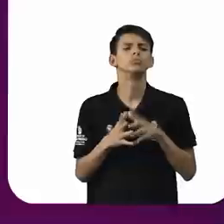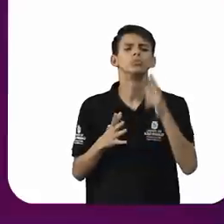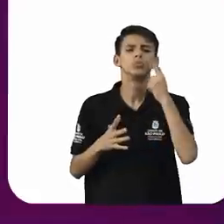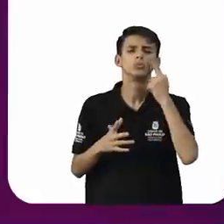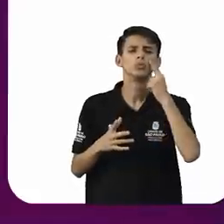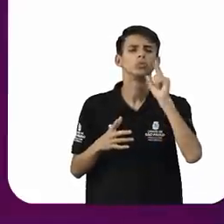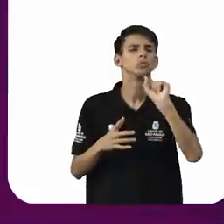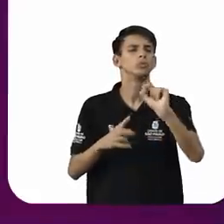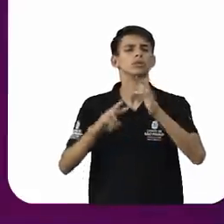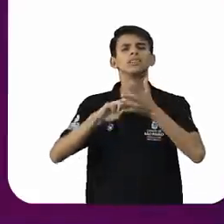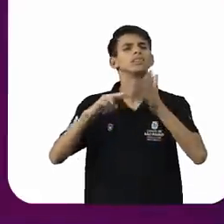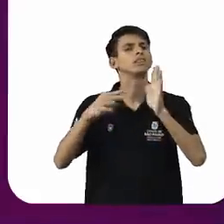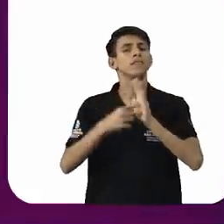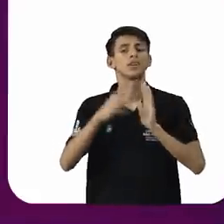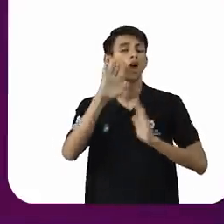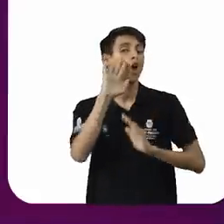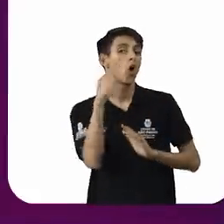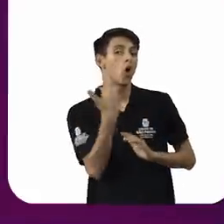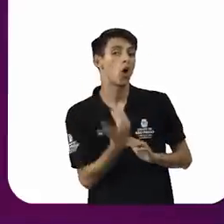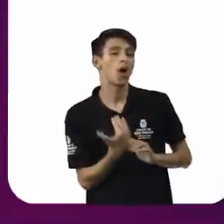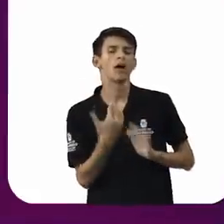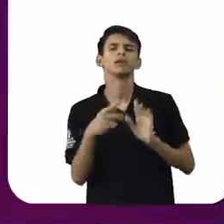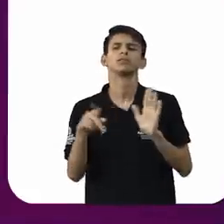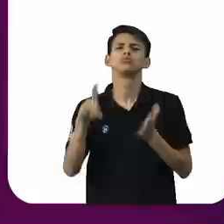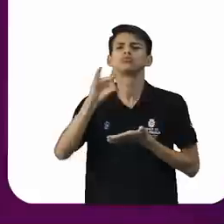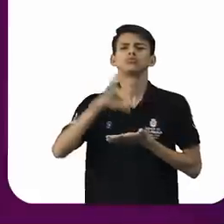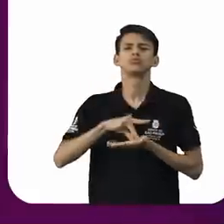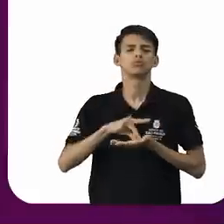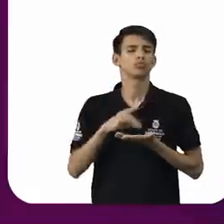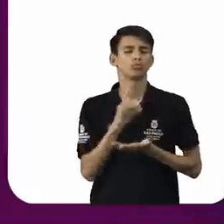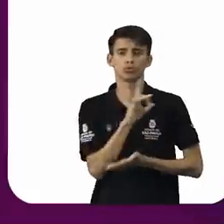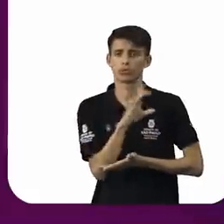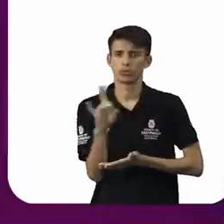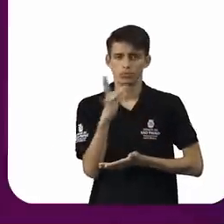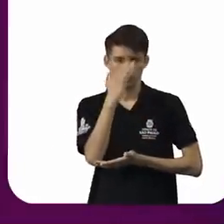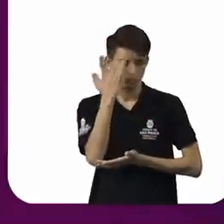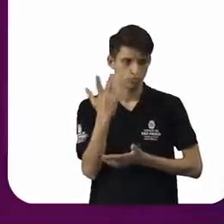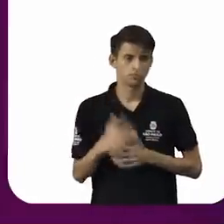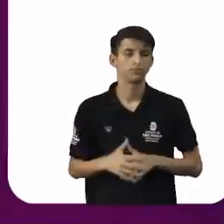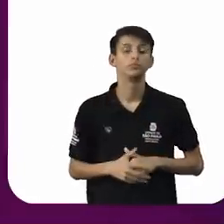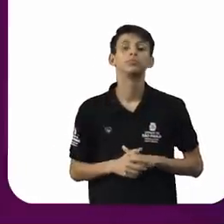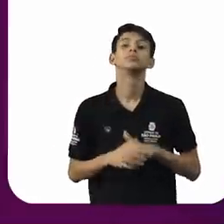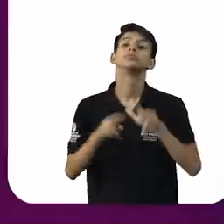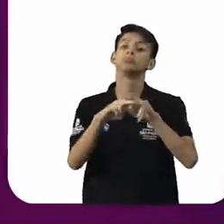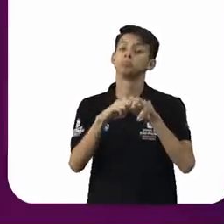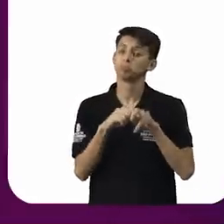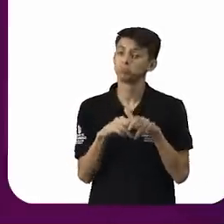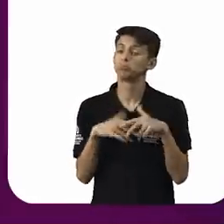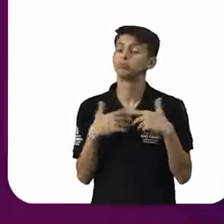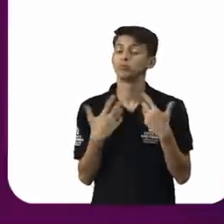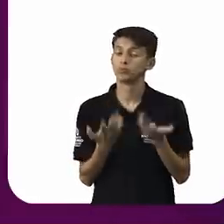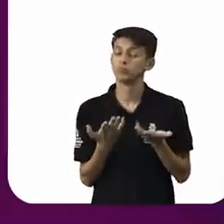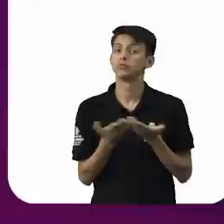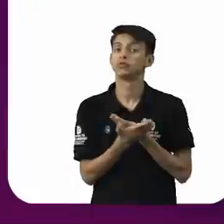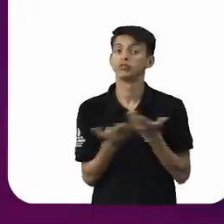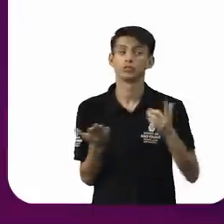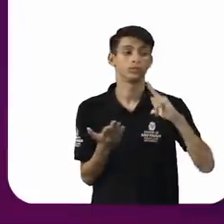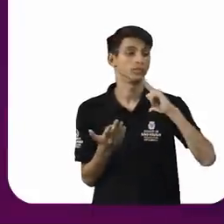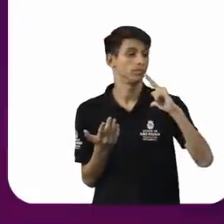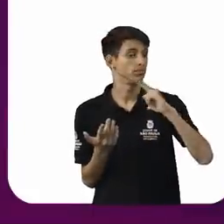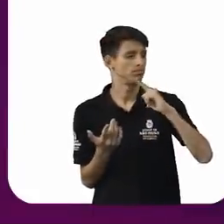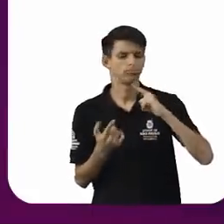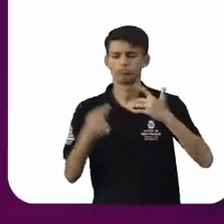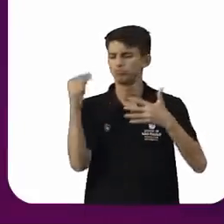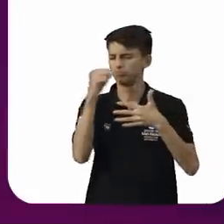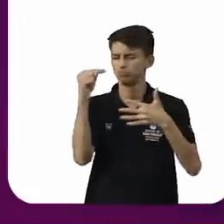que significa honra e dignidade dos grupos religiosos? Então, você tem um cipoal de